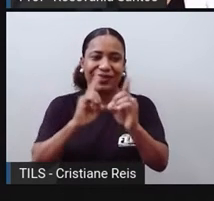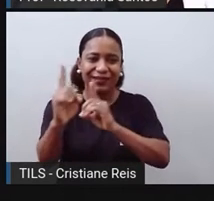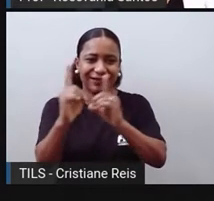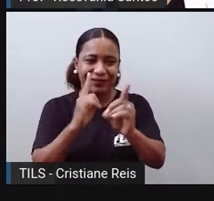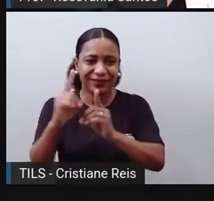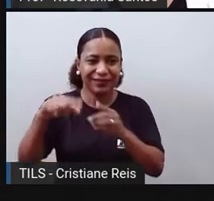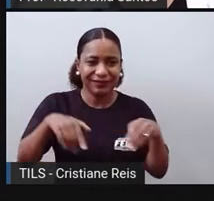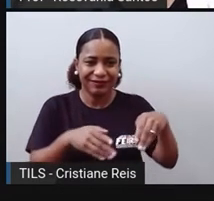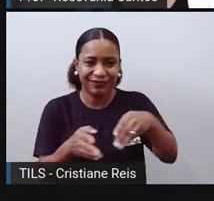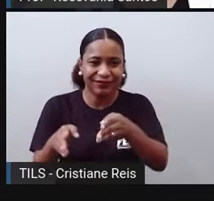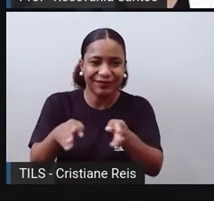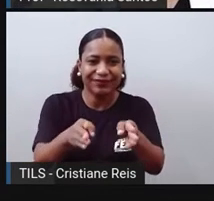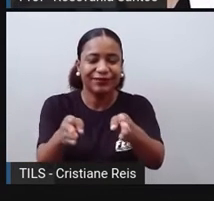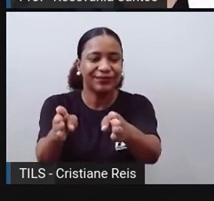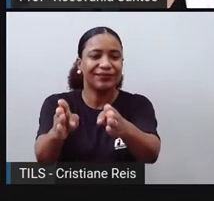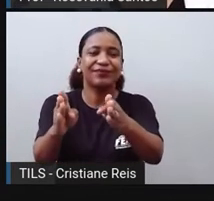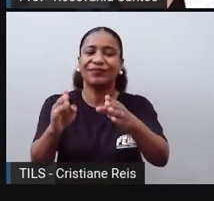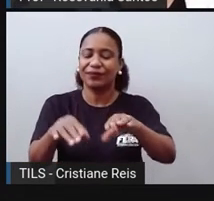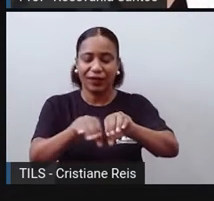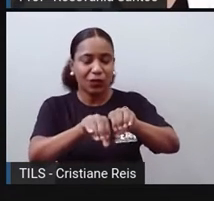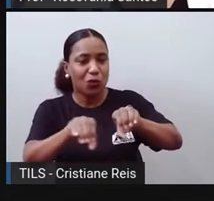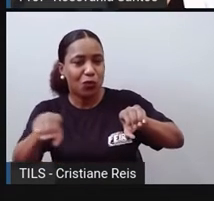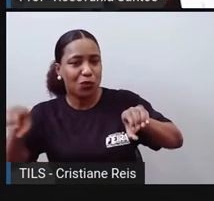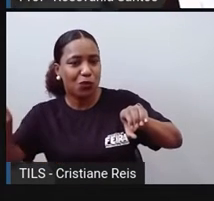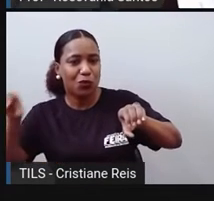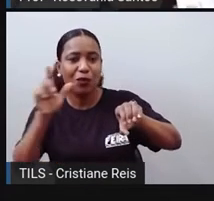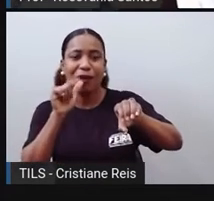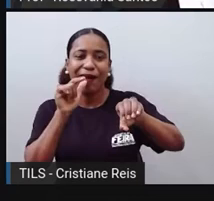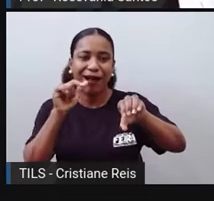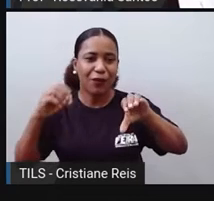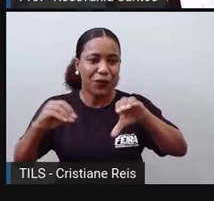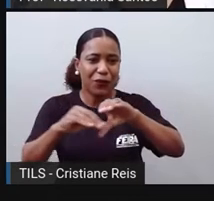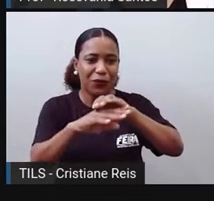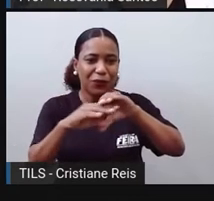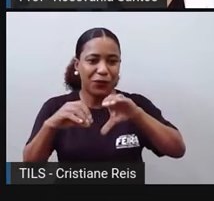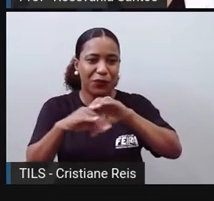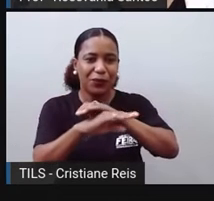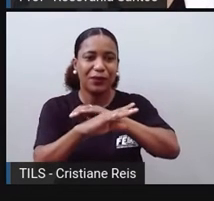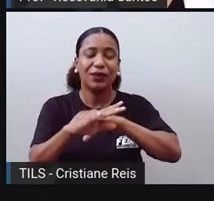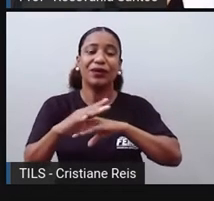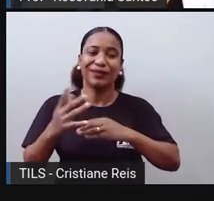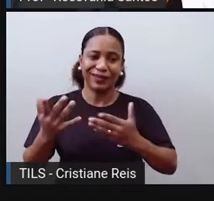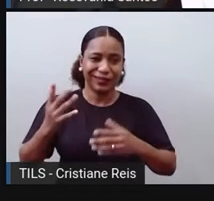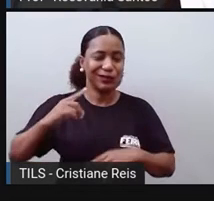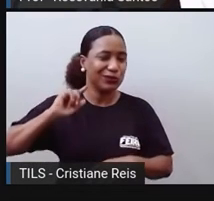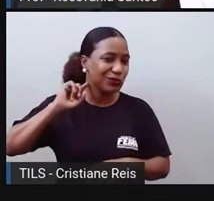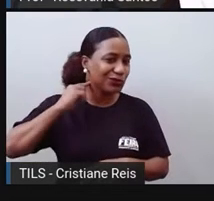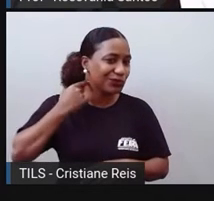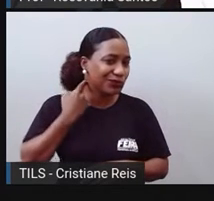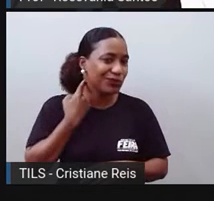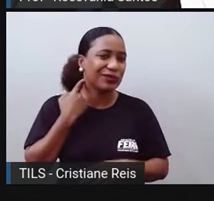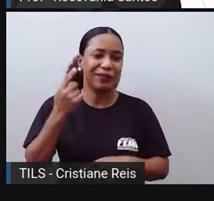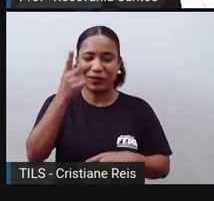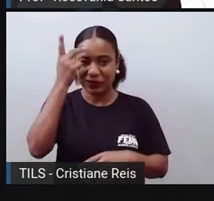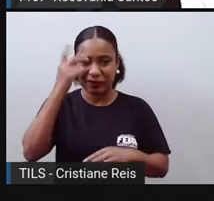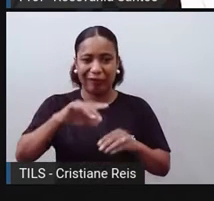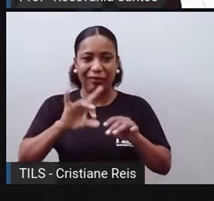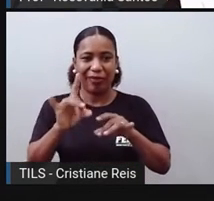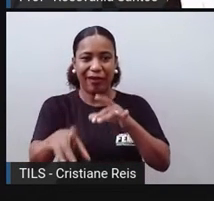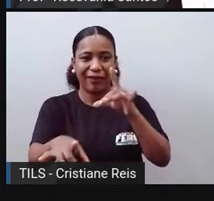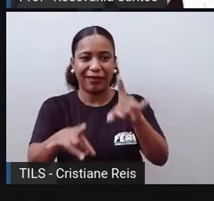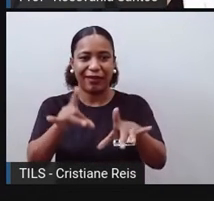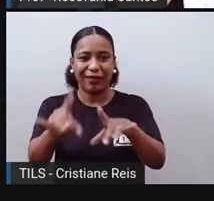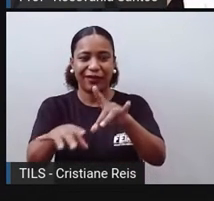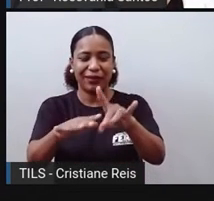um sistema de água para lá, então já faz aquele improviso, o famoso gato. E aí o que acontece? O